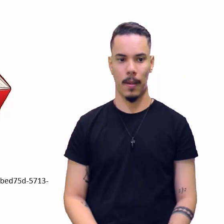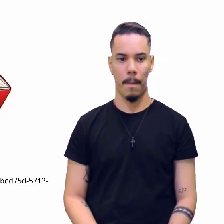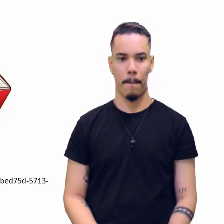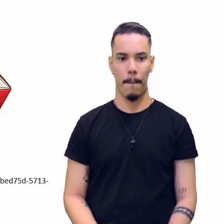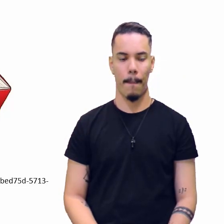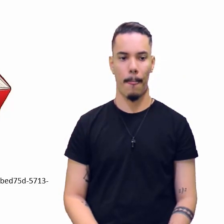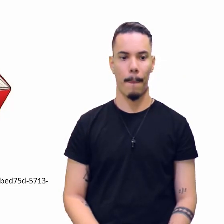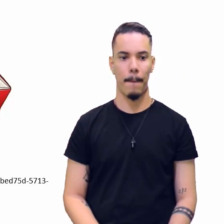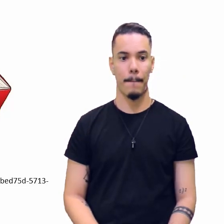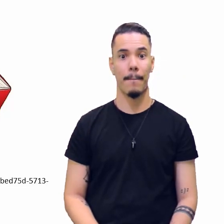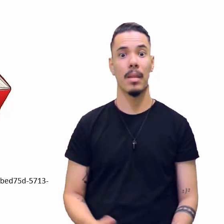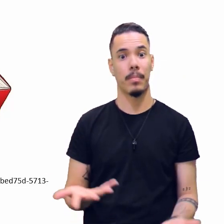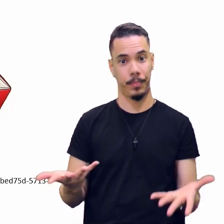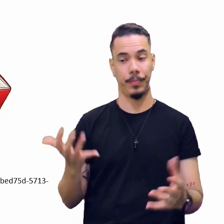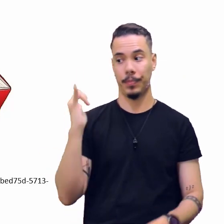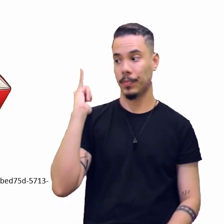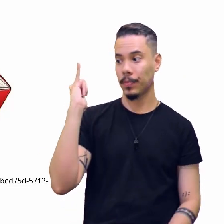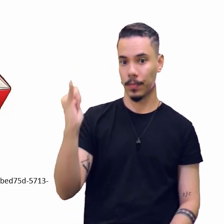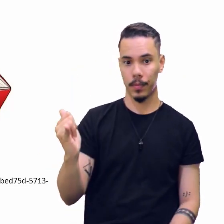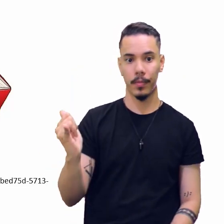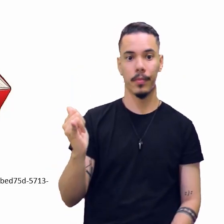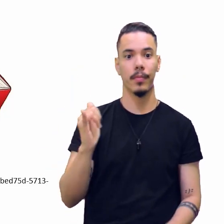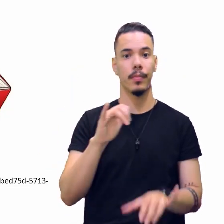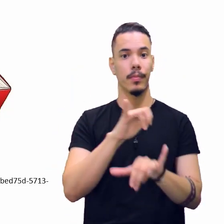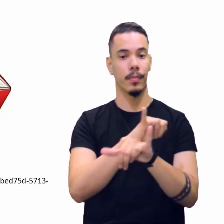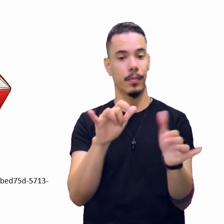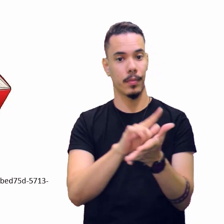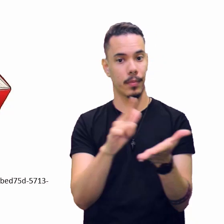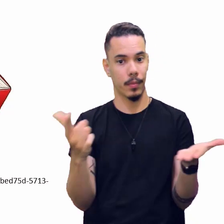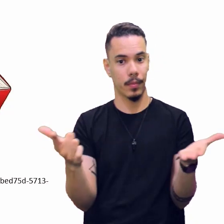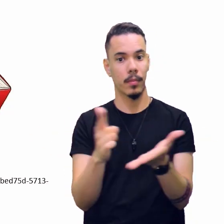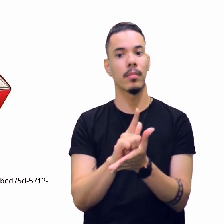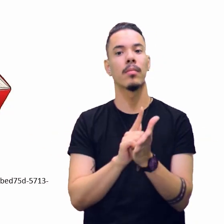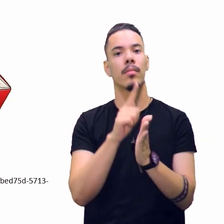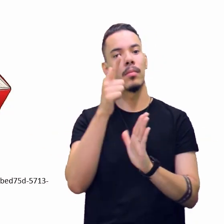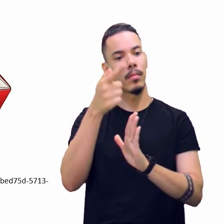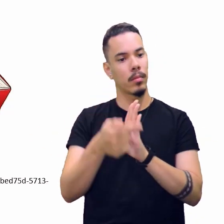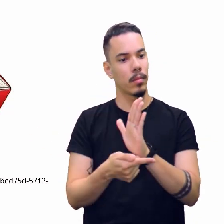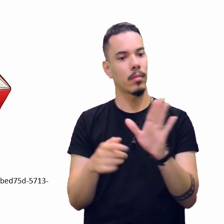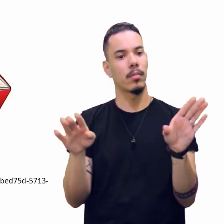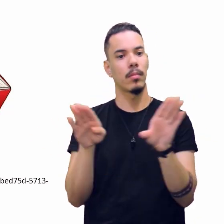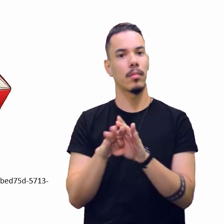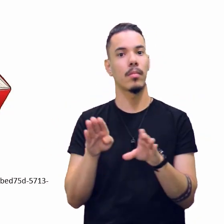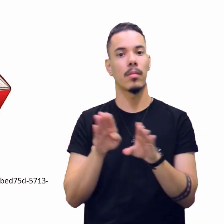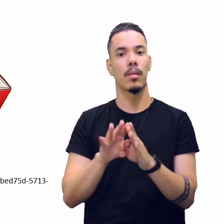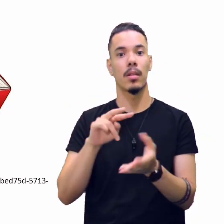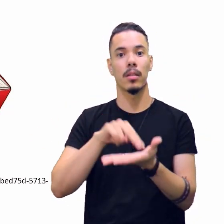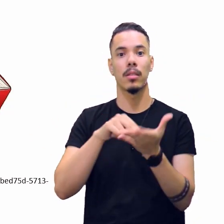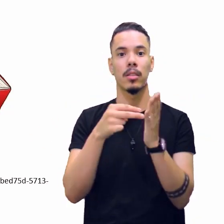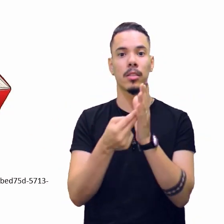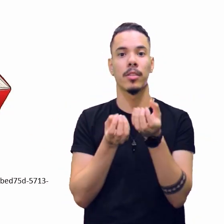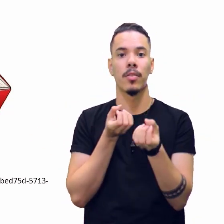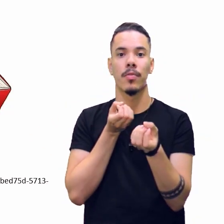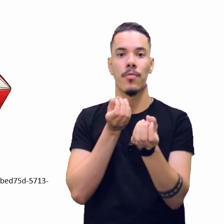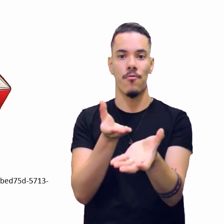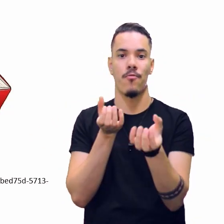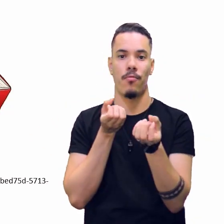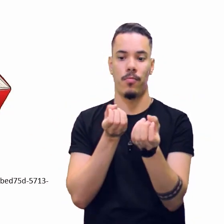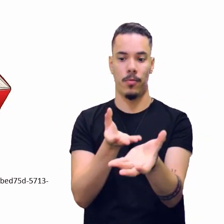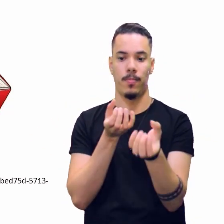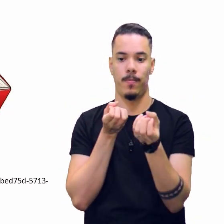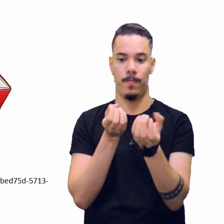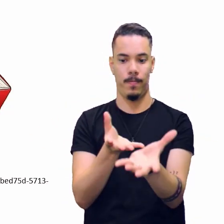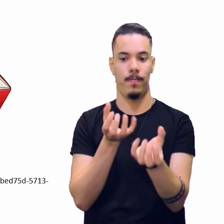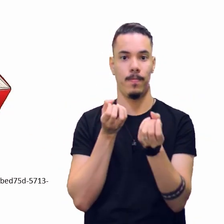Como a notícia, a reportagem é um gênero de caráter informativo.